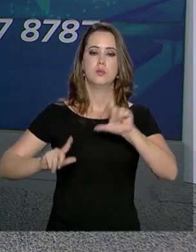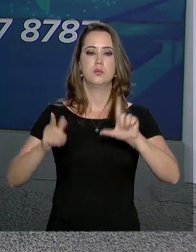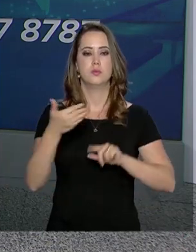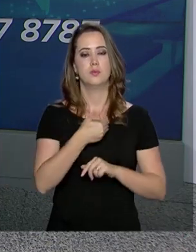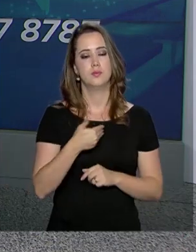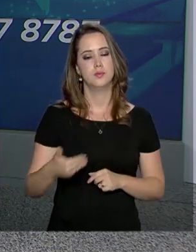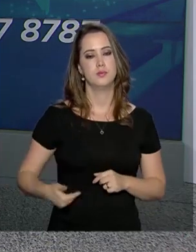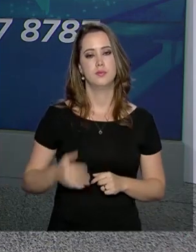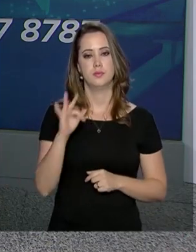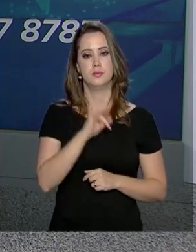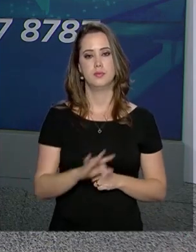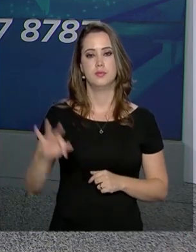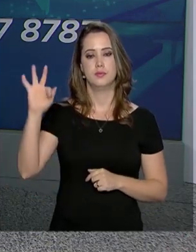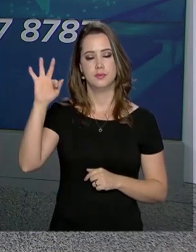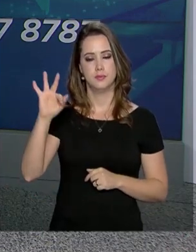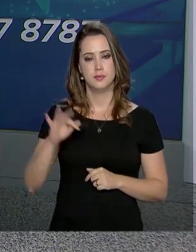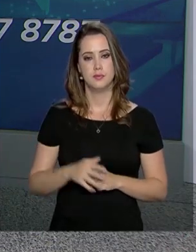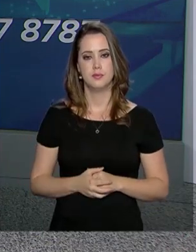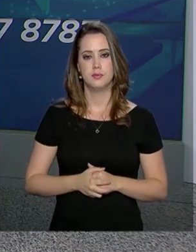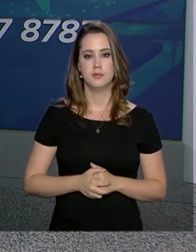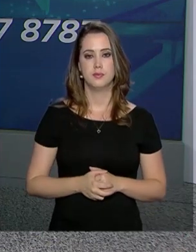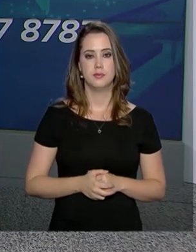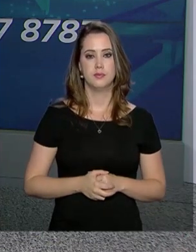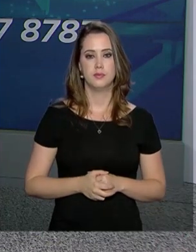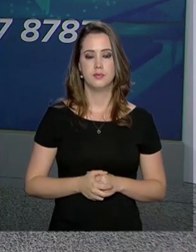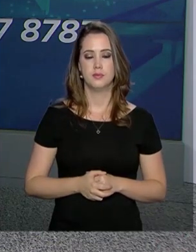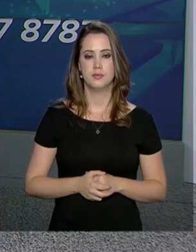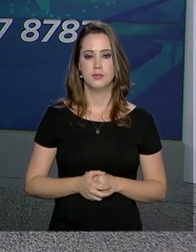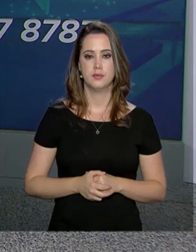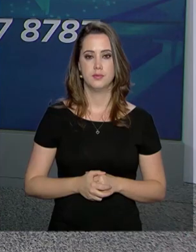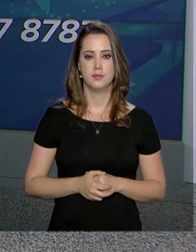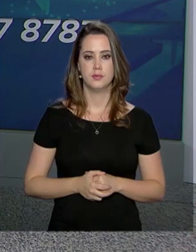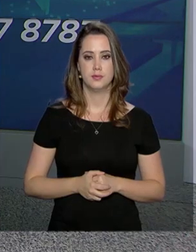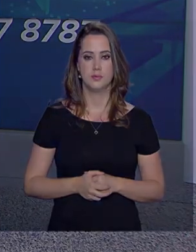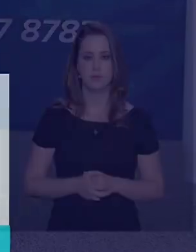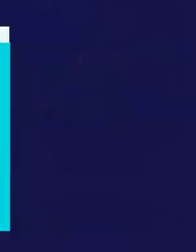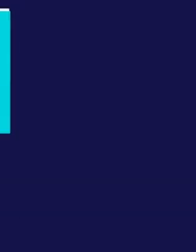continue com a gente na NBR, a TV do governo federal.